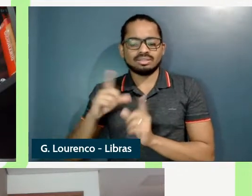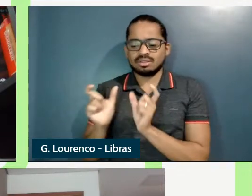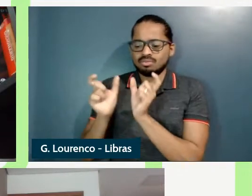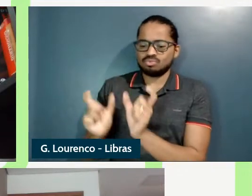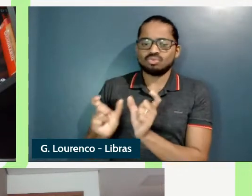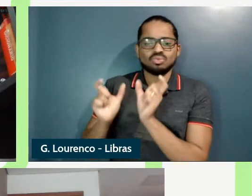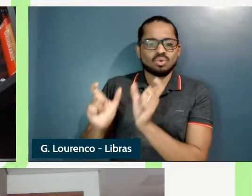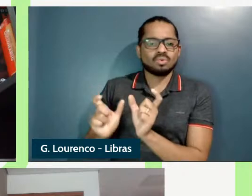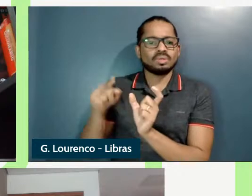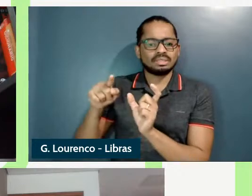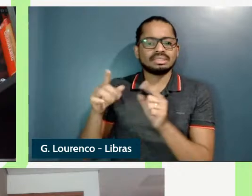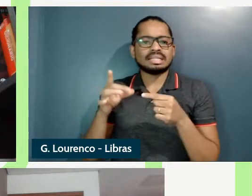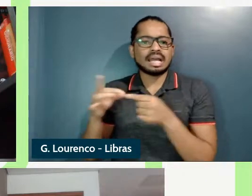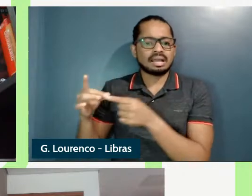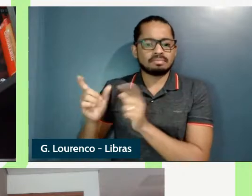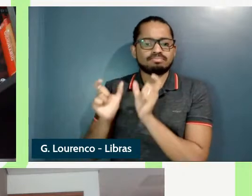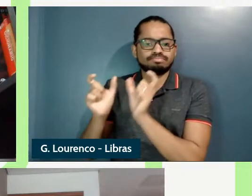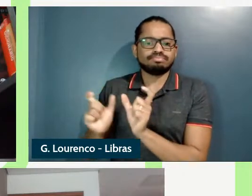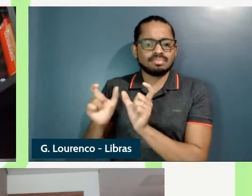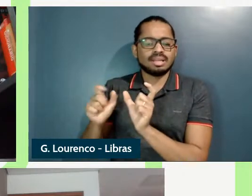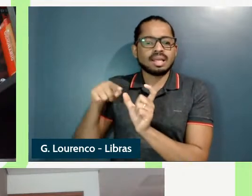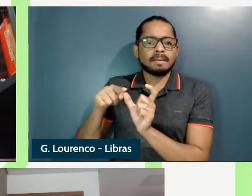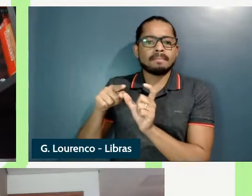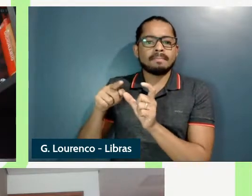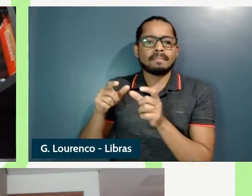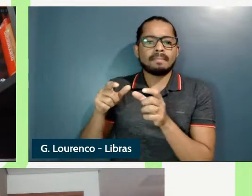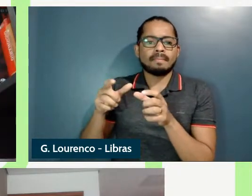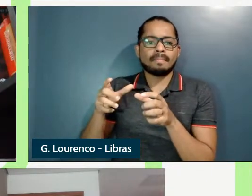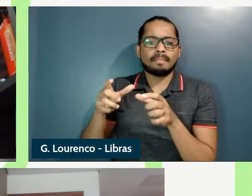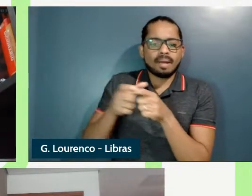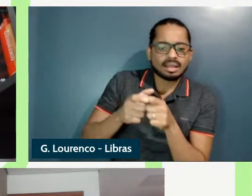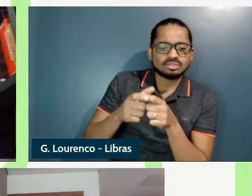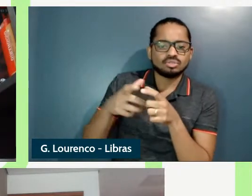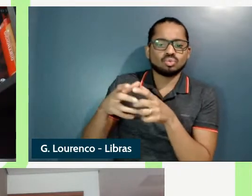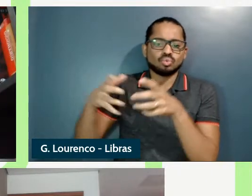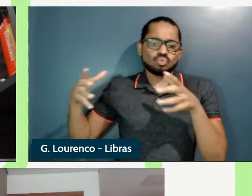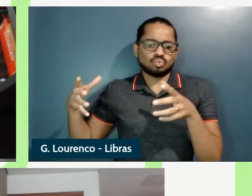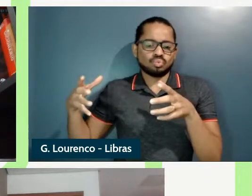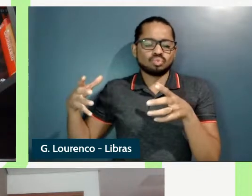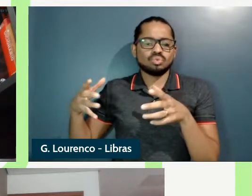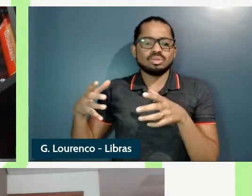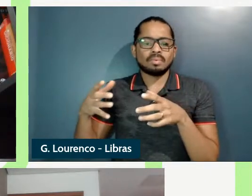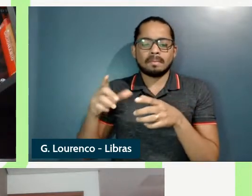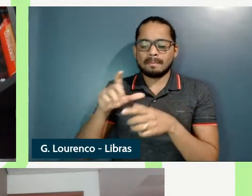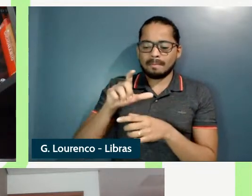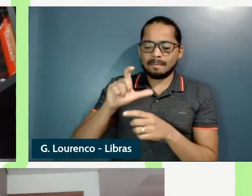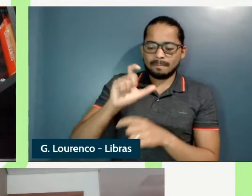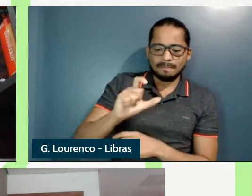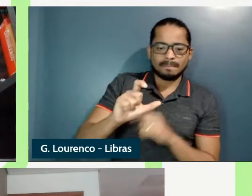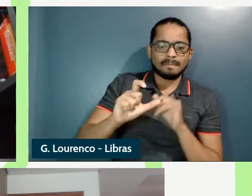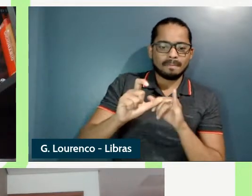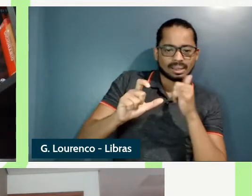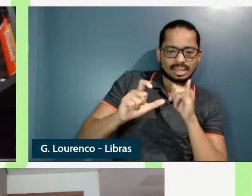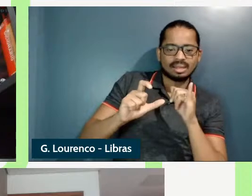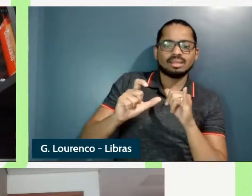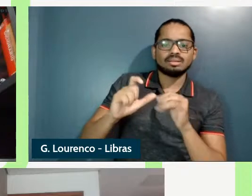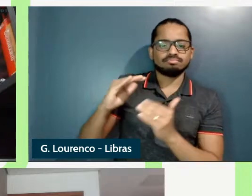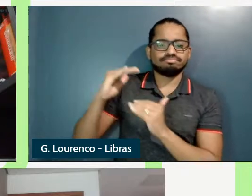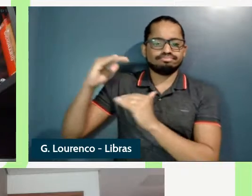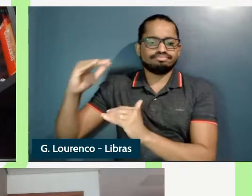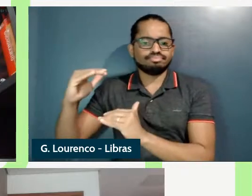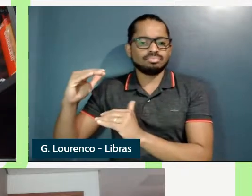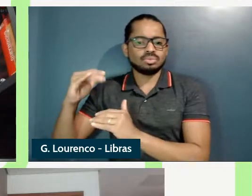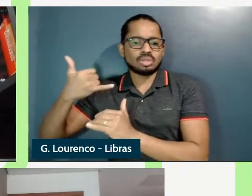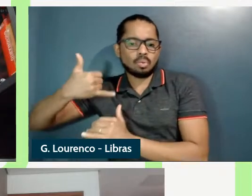denotando uma relação de parte toda certo então a bateria é uma parte do celular que é o todo e aí